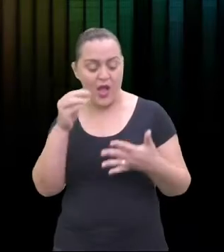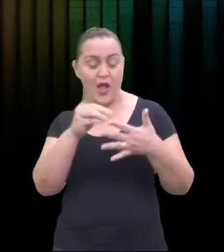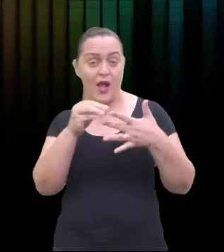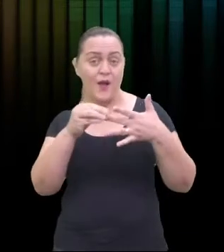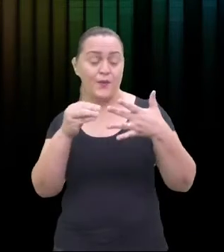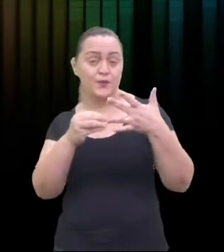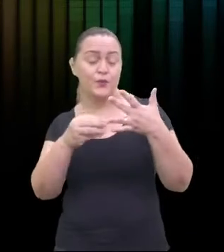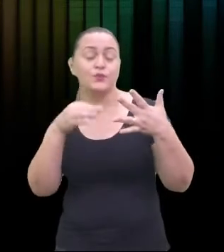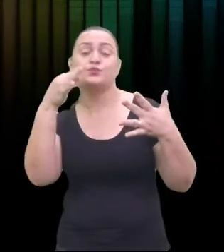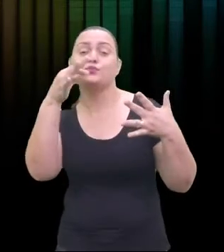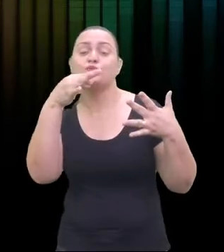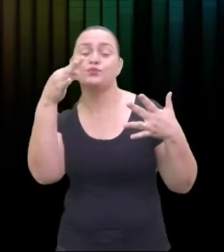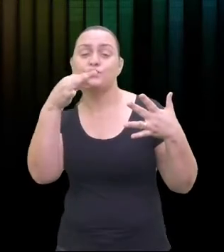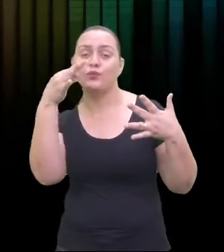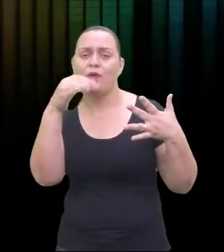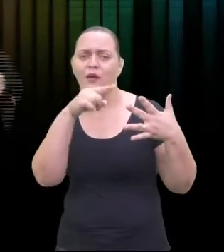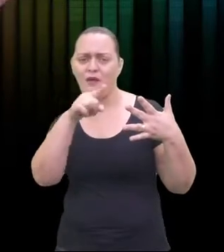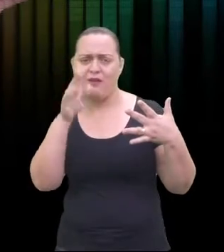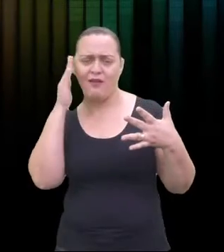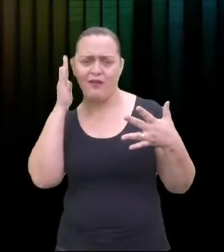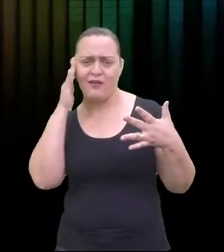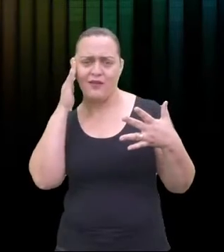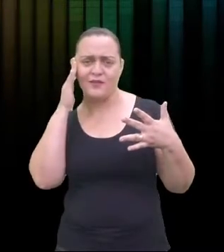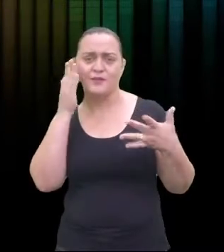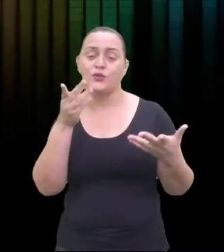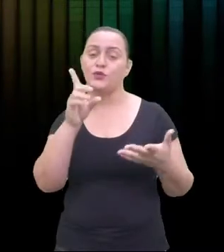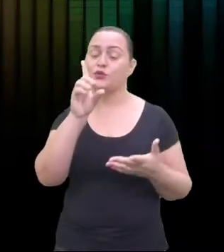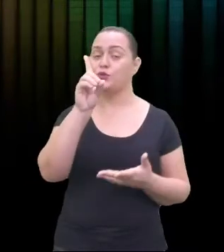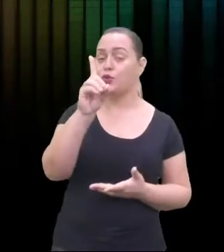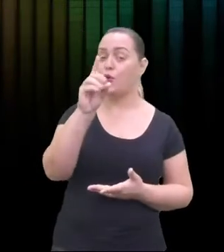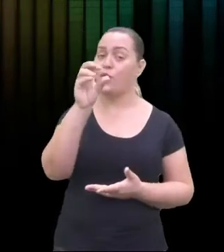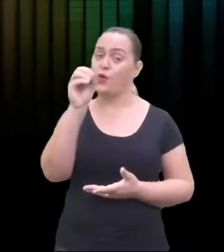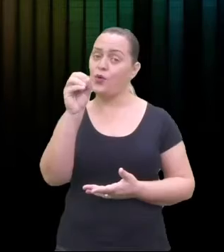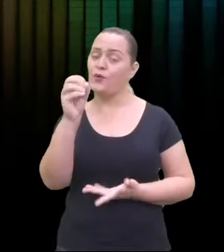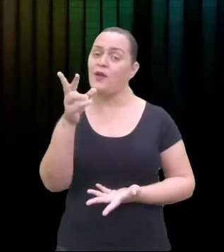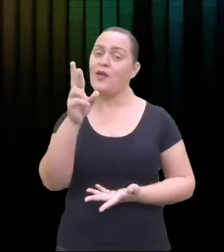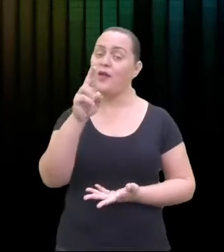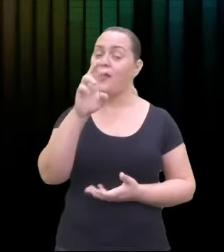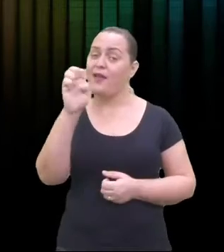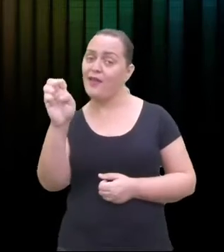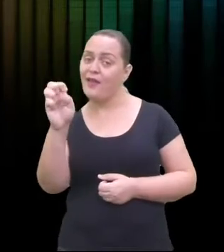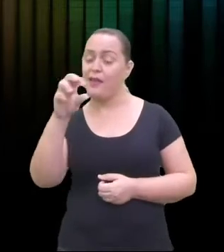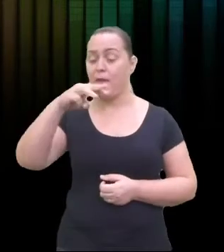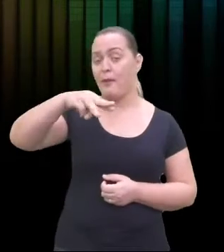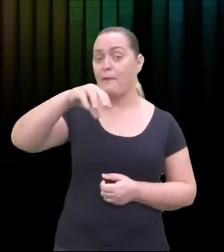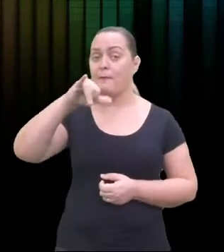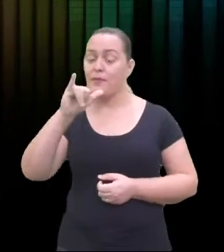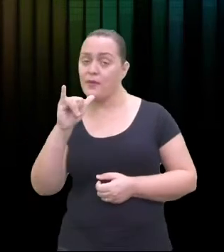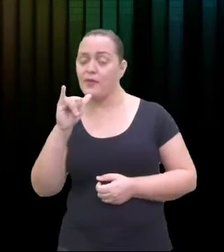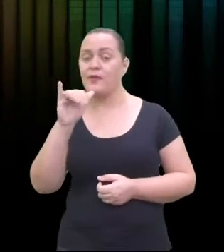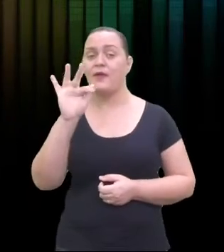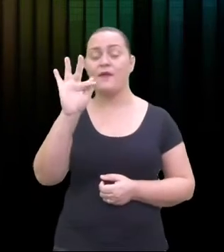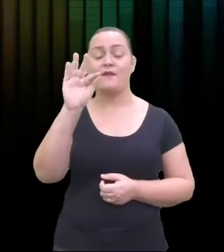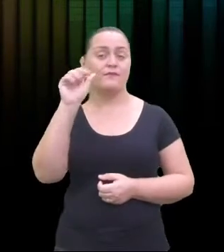Aí em casa, alguém sabe? Vamos lá? Dó, ré, mi, fá, sol, lá, si. Esse conjunto de sete